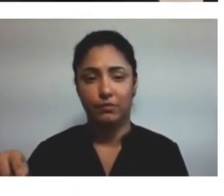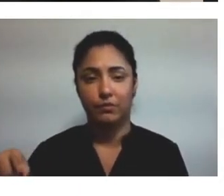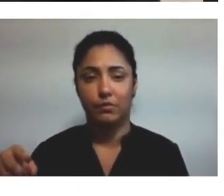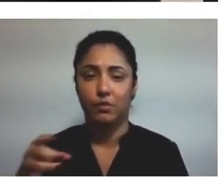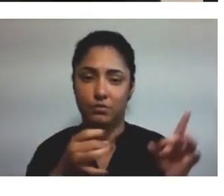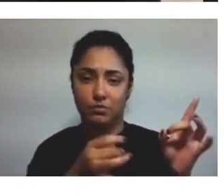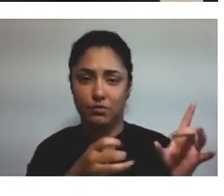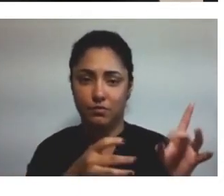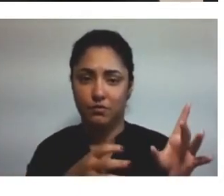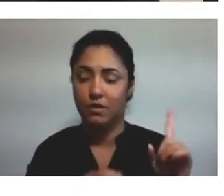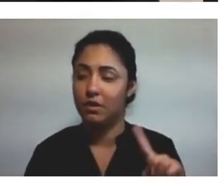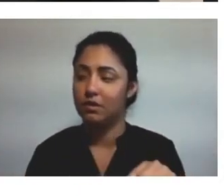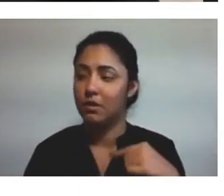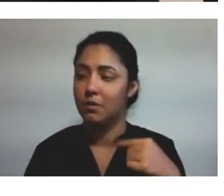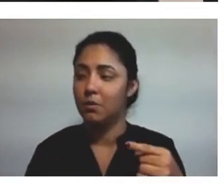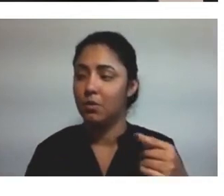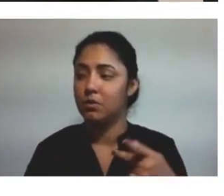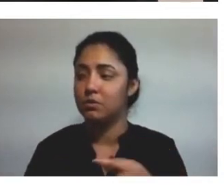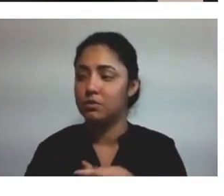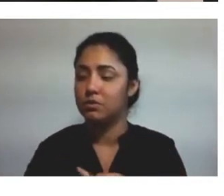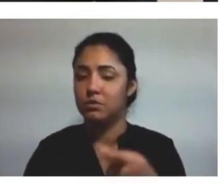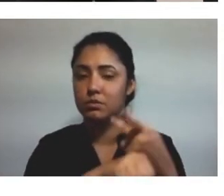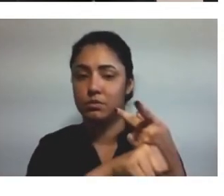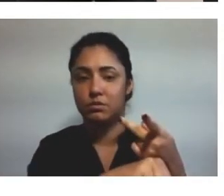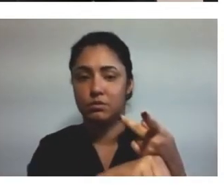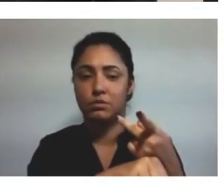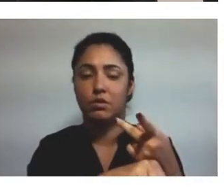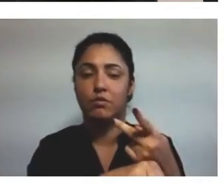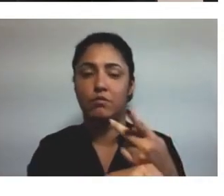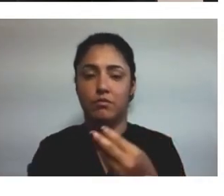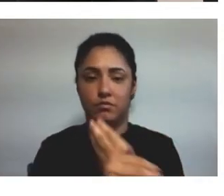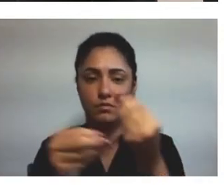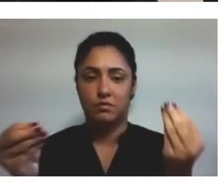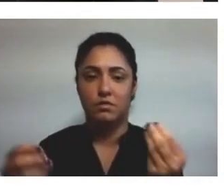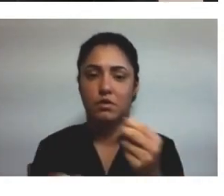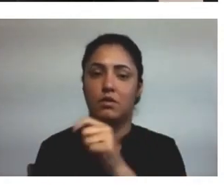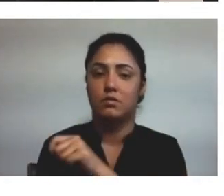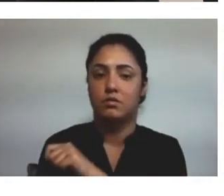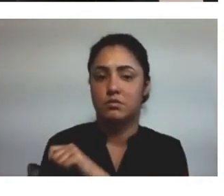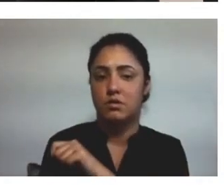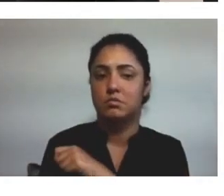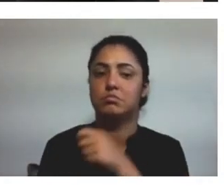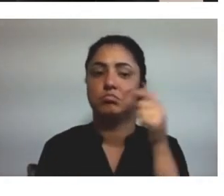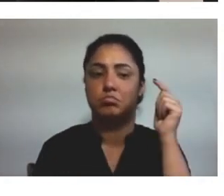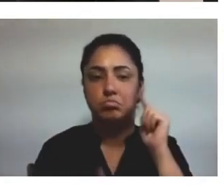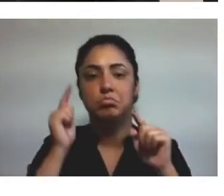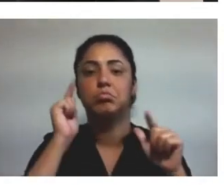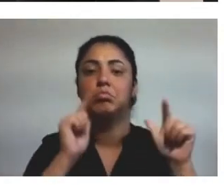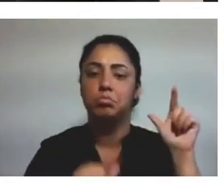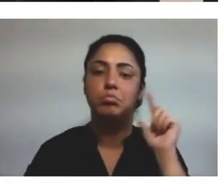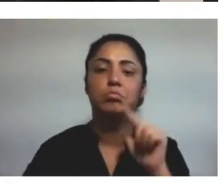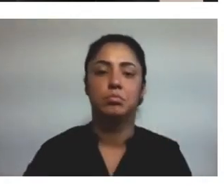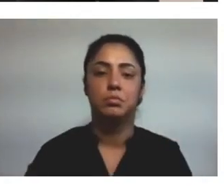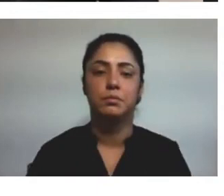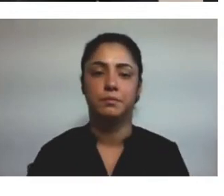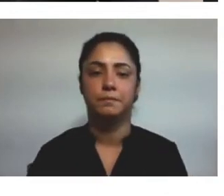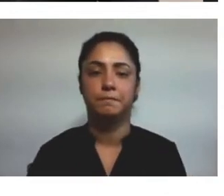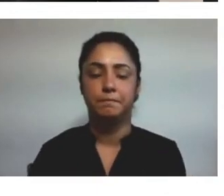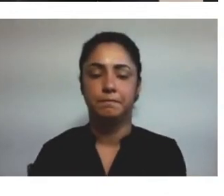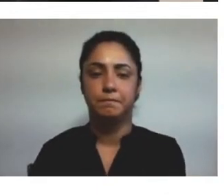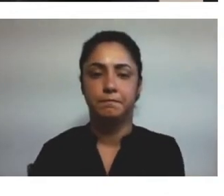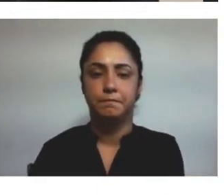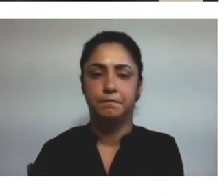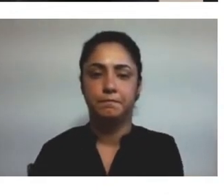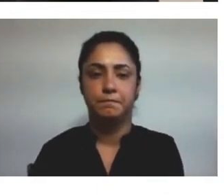o troféu, né? Que foi... Que foram dados aos alunos da turma vencedora. Eles foram feitos,